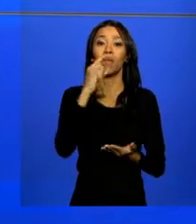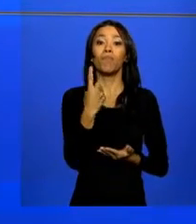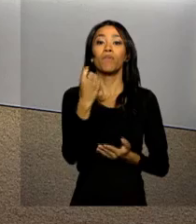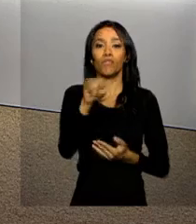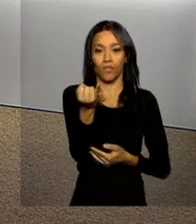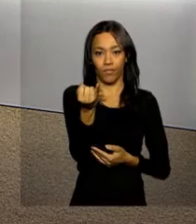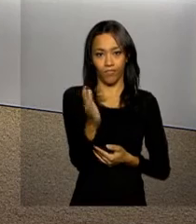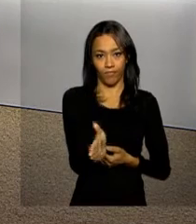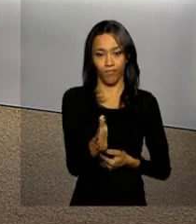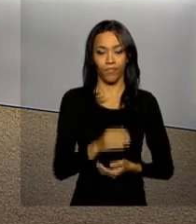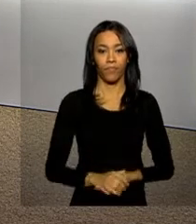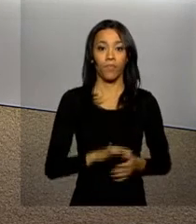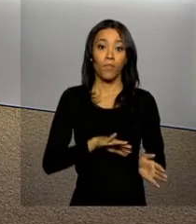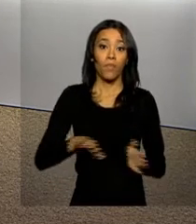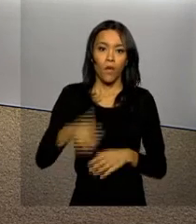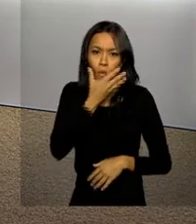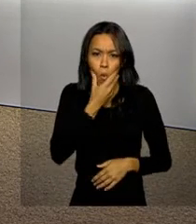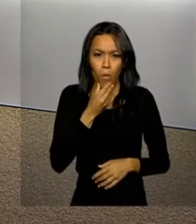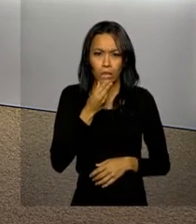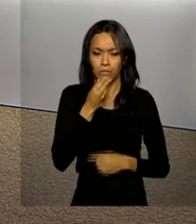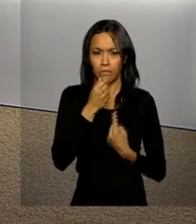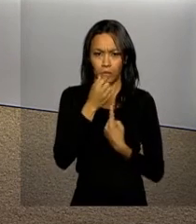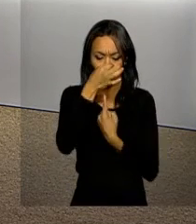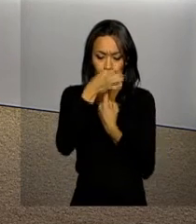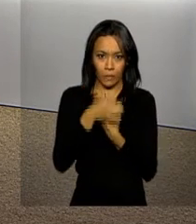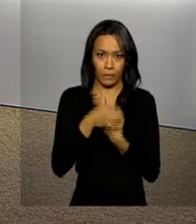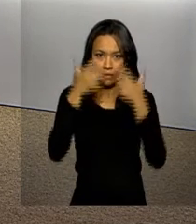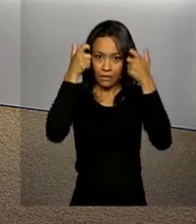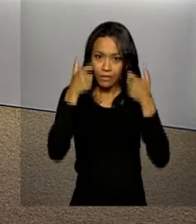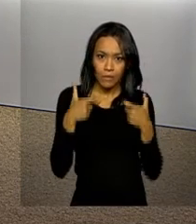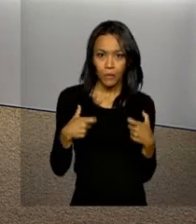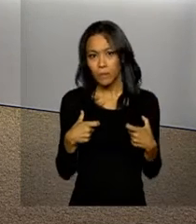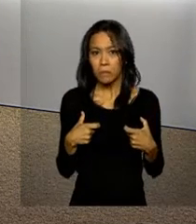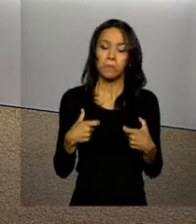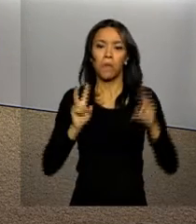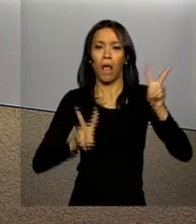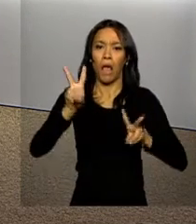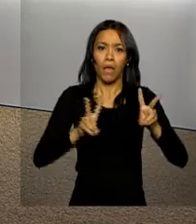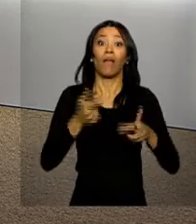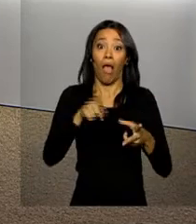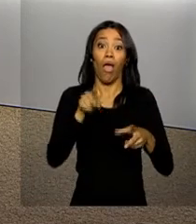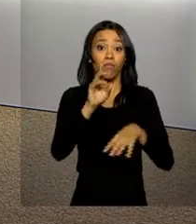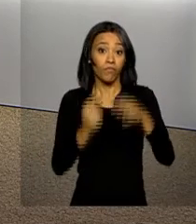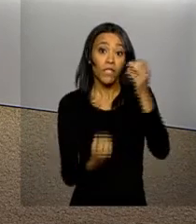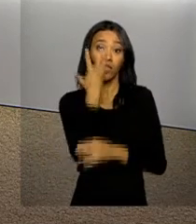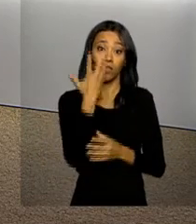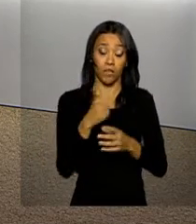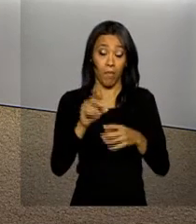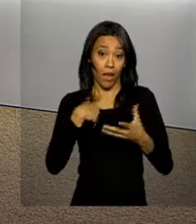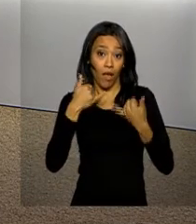de janeiro. O homem camisinha, personagem criado para a campanha de prevenção do HIV e doenças sexualmente